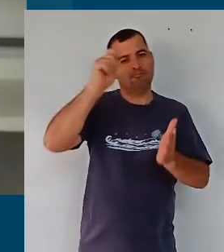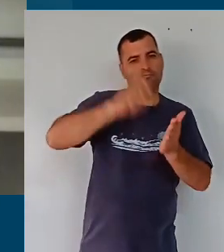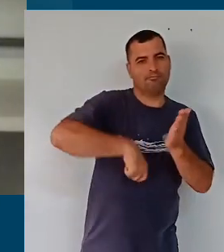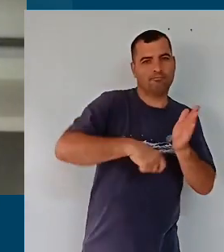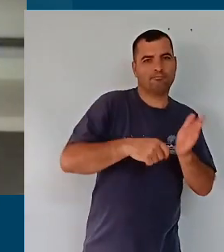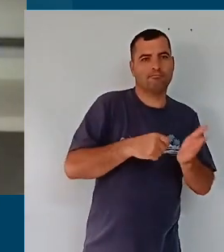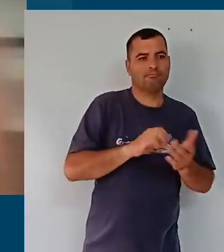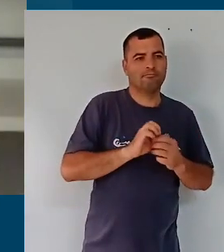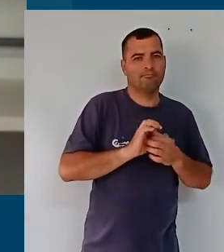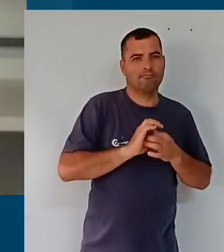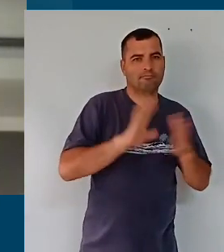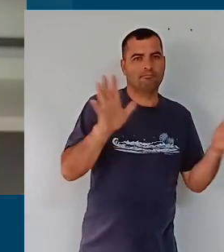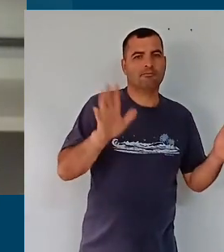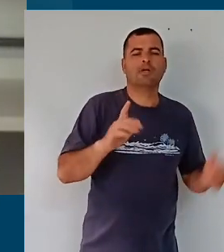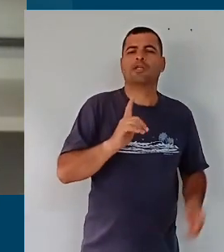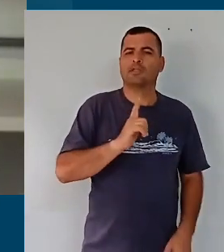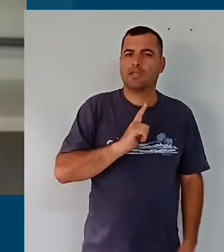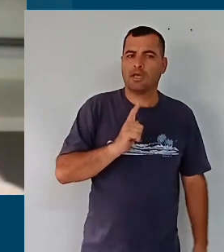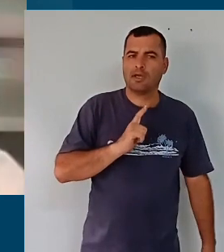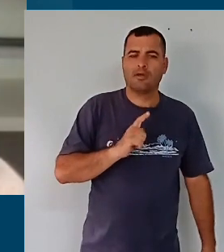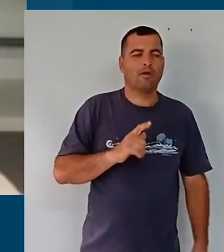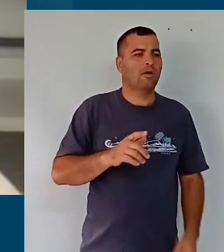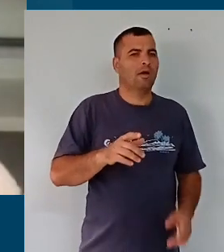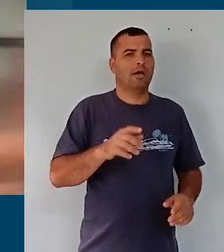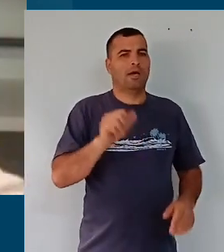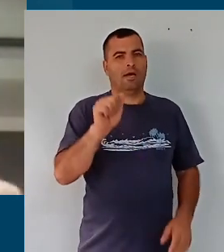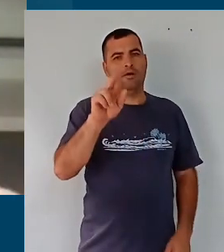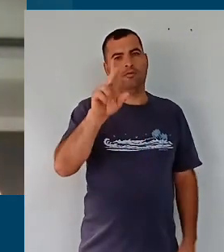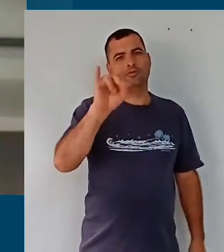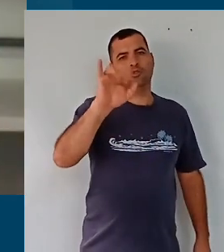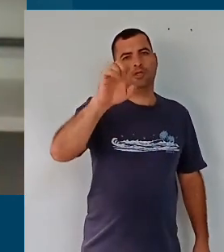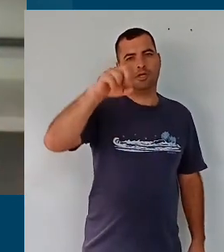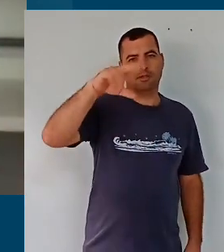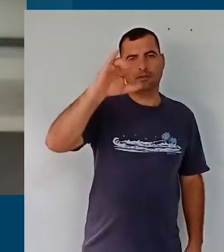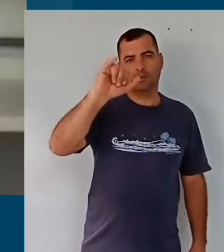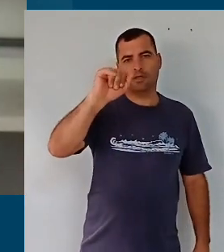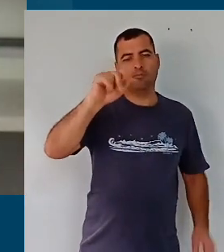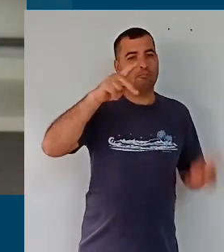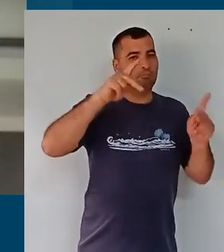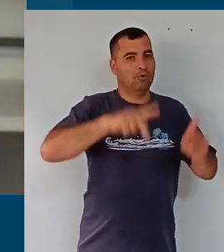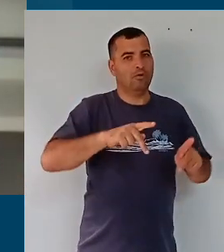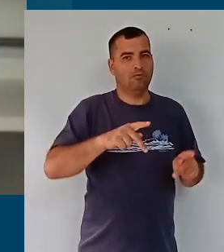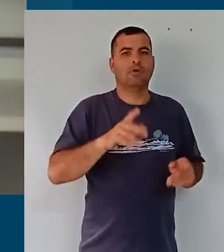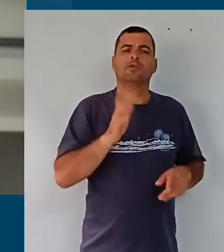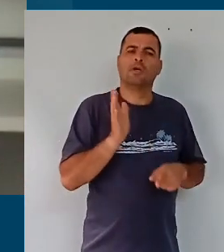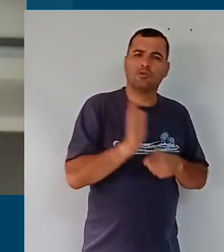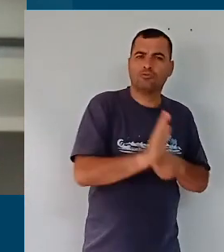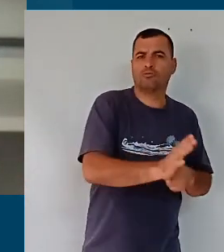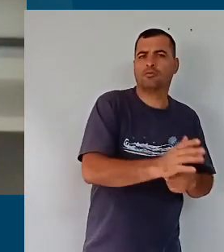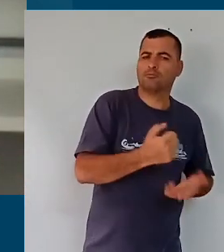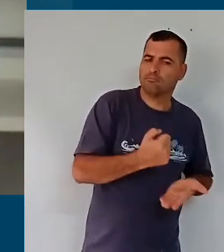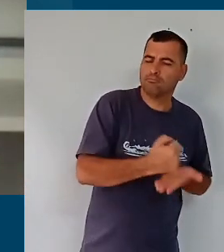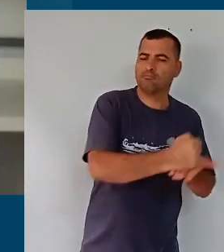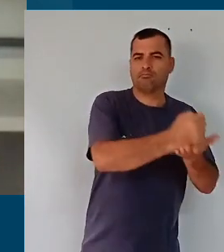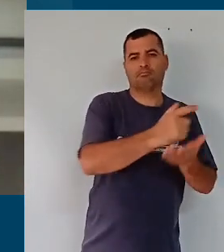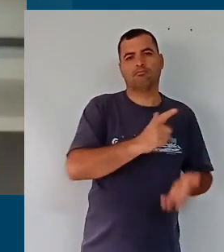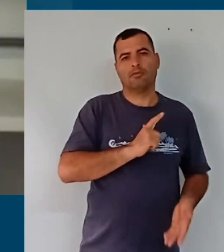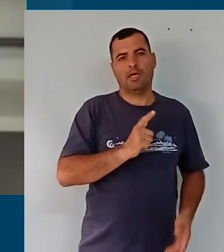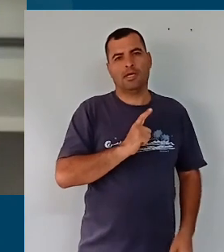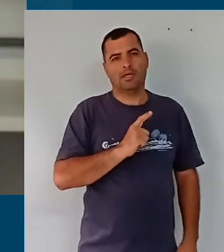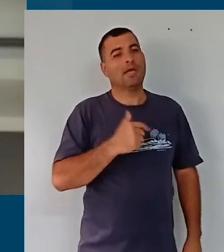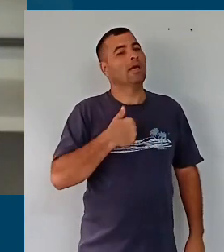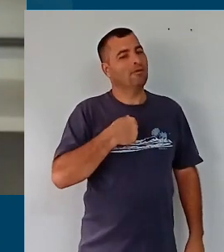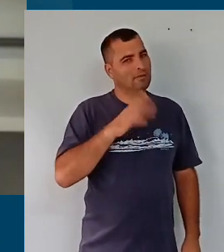depois de muitas audiências públicas, de muita briga, de muita convergência, muitas ajudas e muitas contribuições, ela,